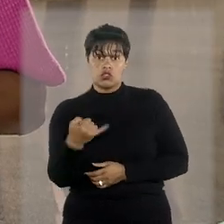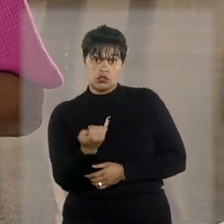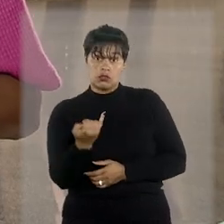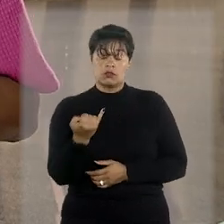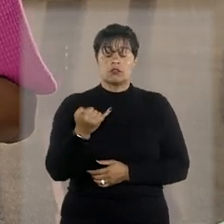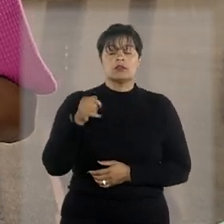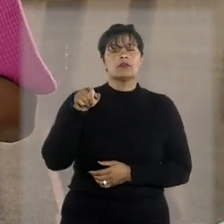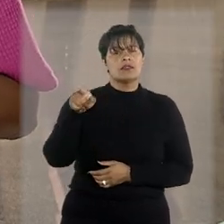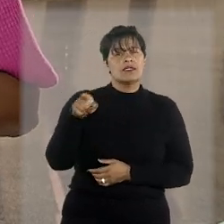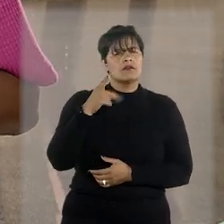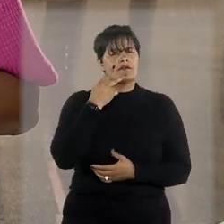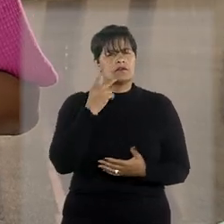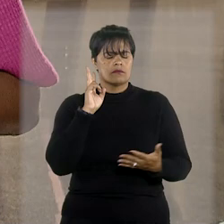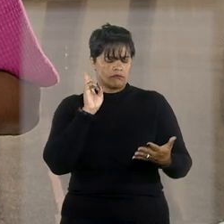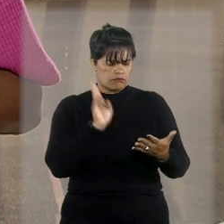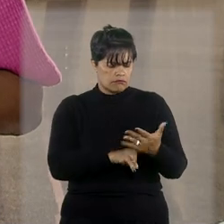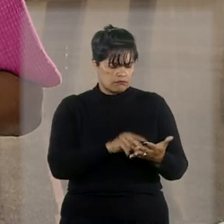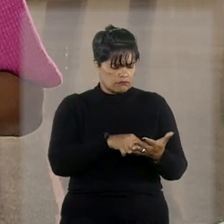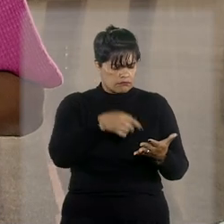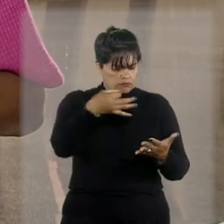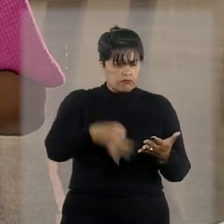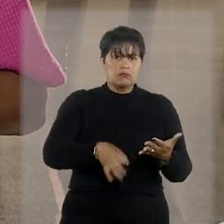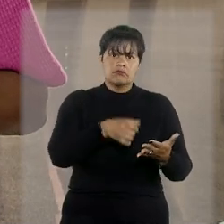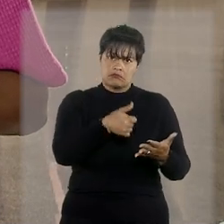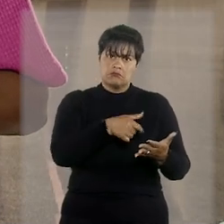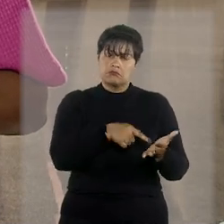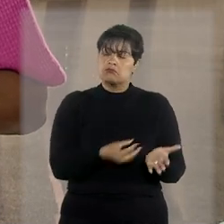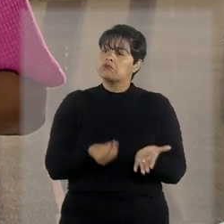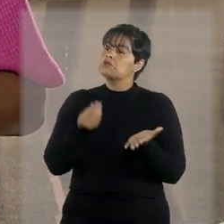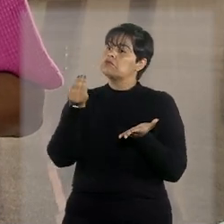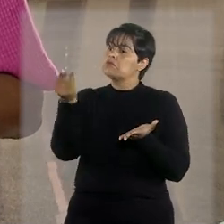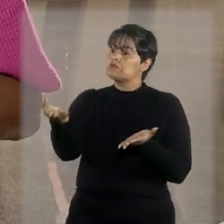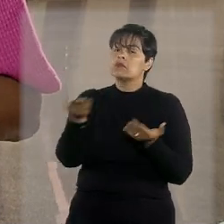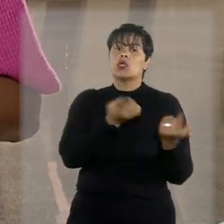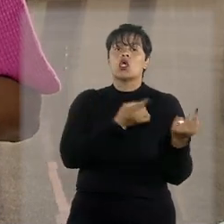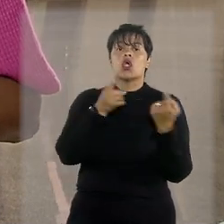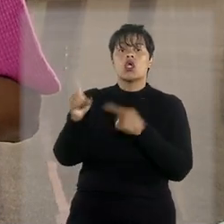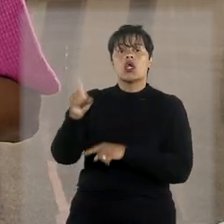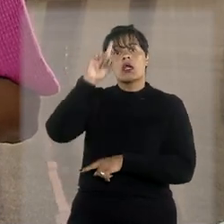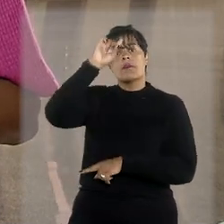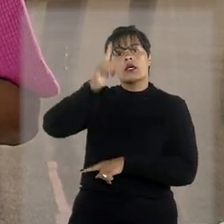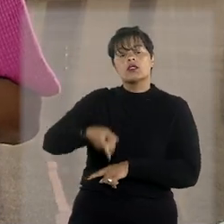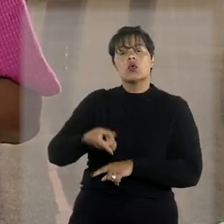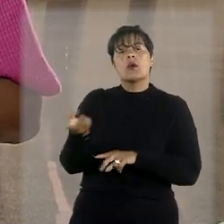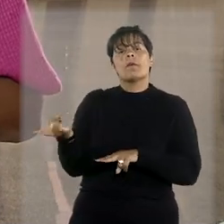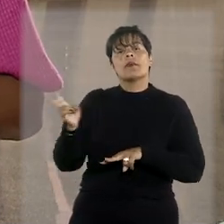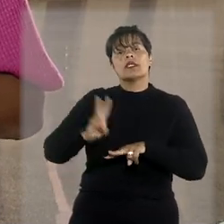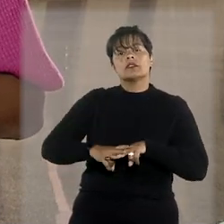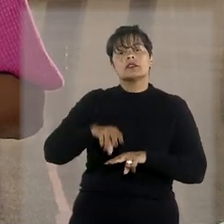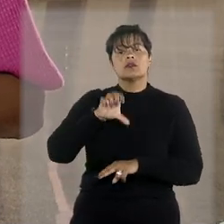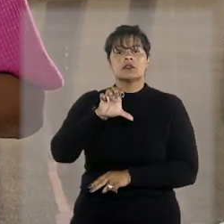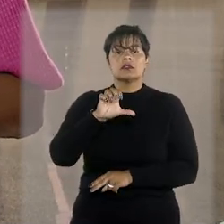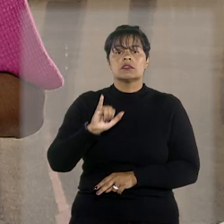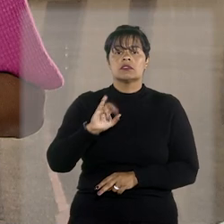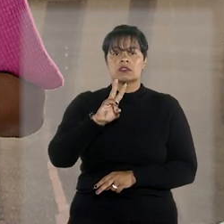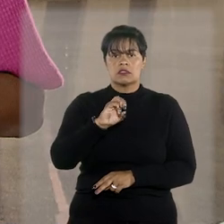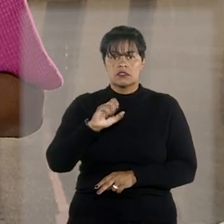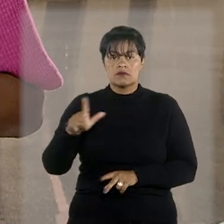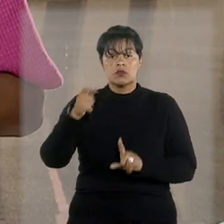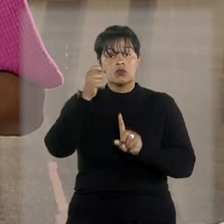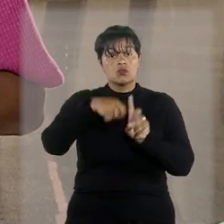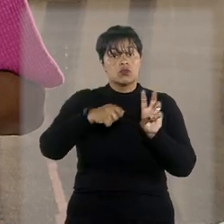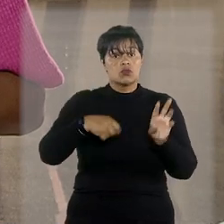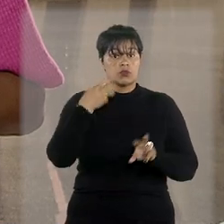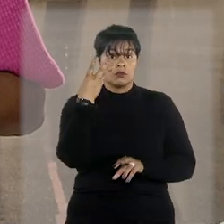efetiva a intimação feita ao advogado expedido contra o devedor um mandado de prisão civil por três meses sob o argumento de que a